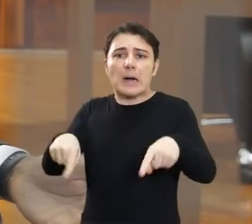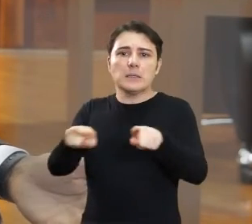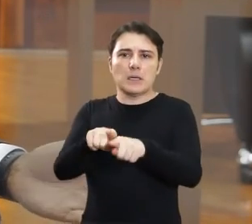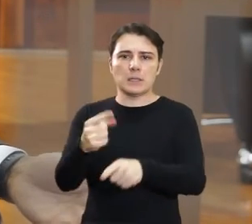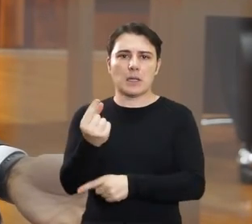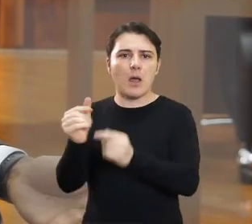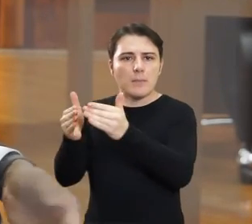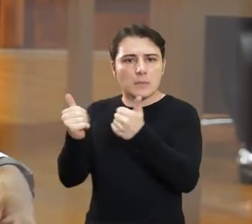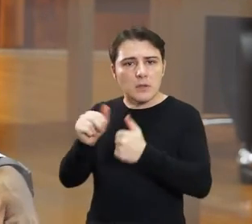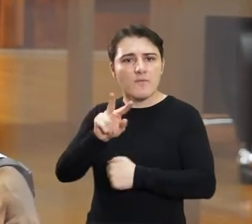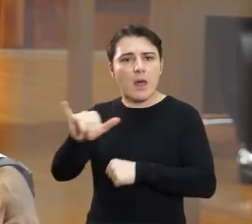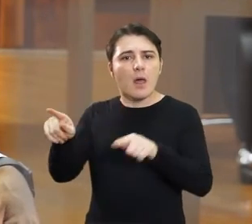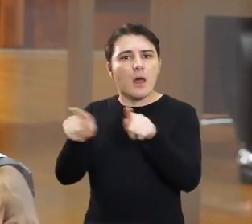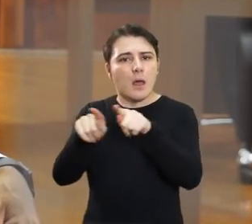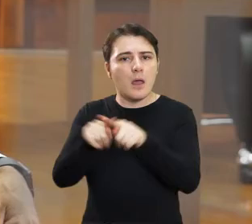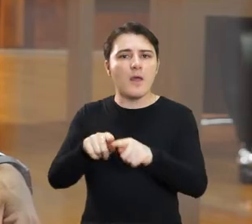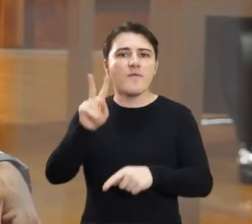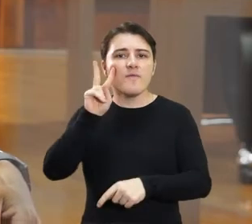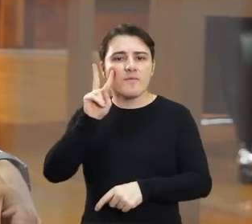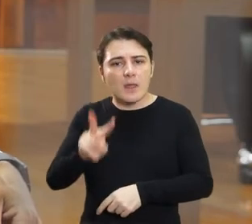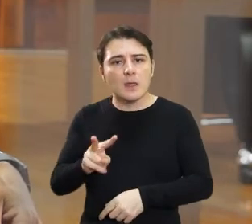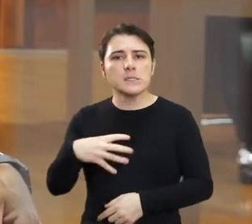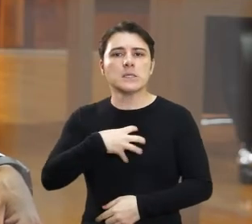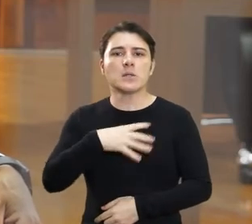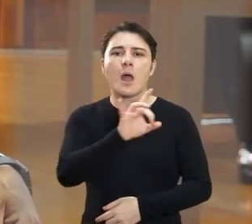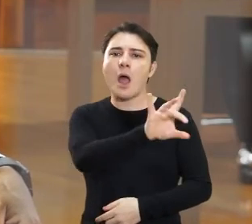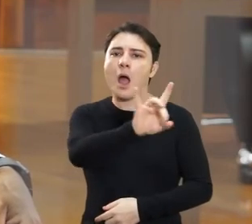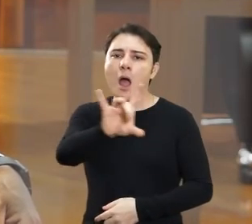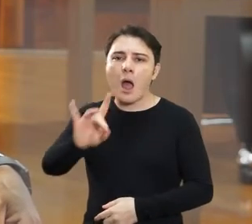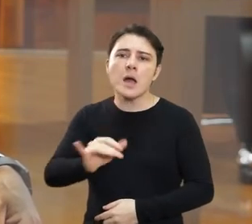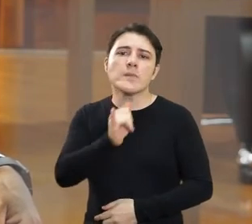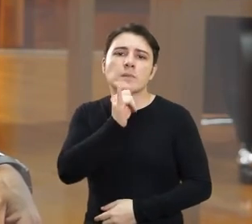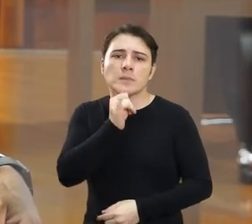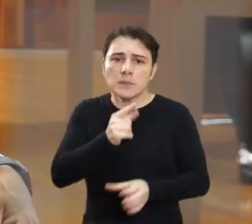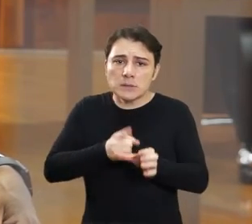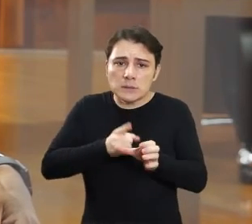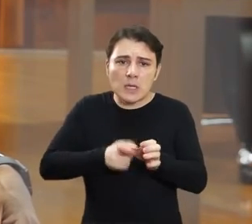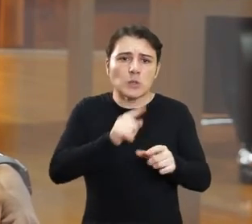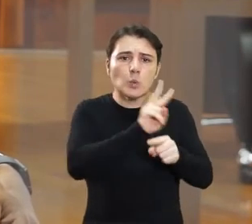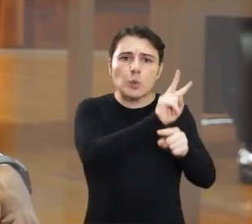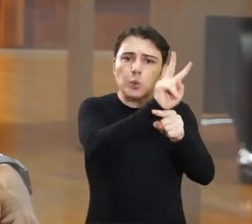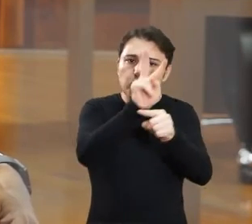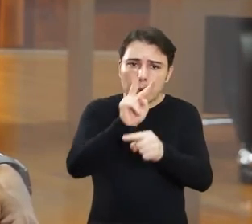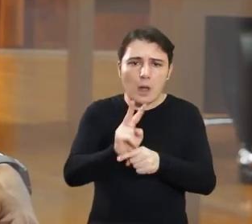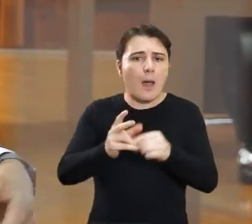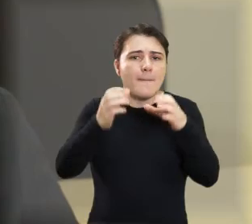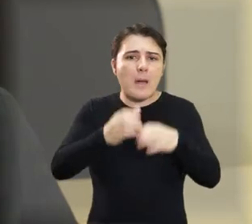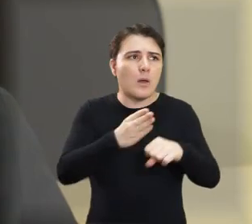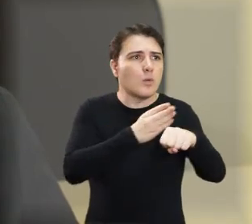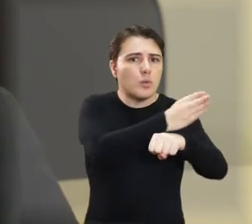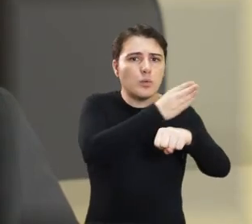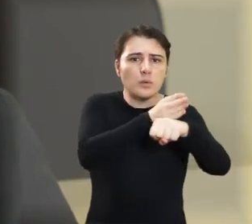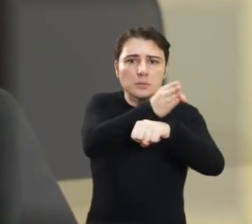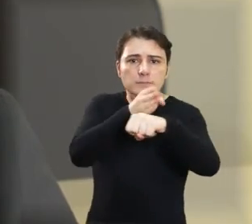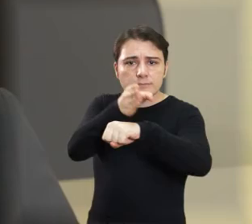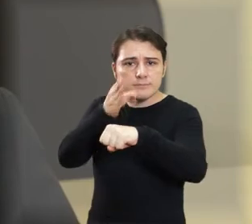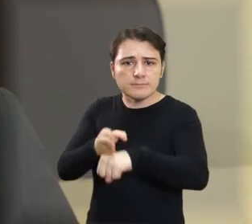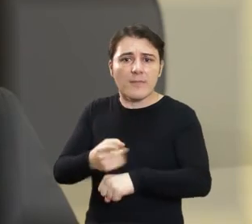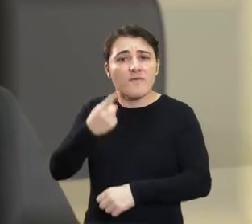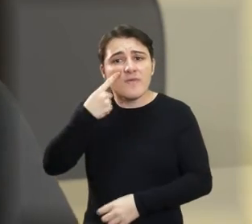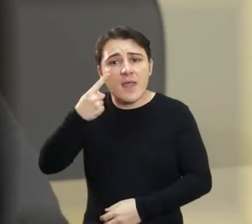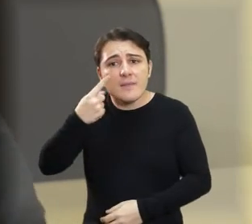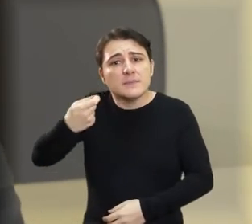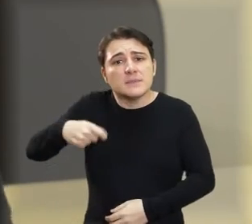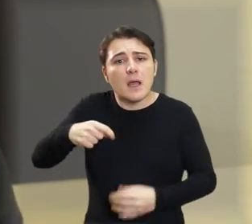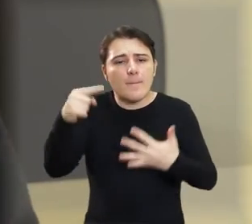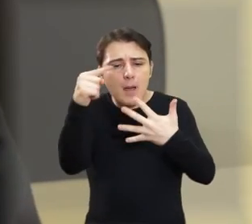tanto federal como também estadual. E ver a necessidade que cada pessoa tem na nossa cidade. Por exemplo, a zeladoria.